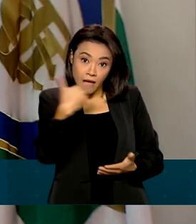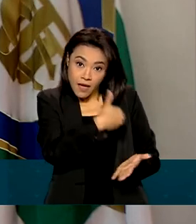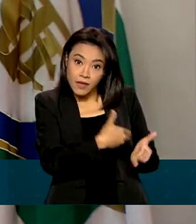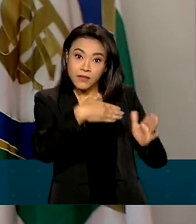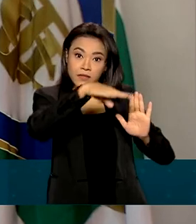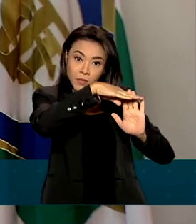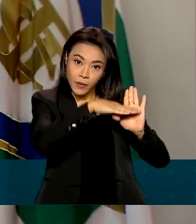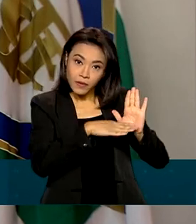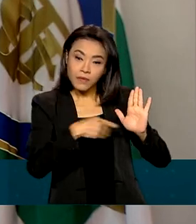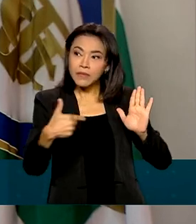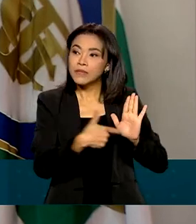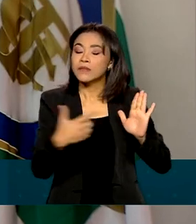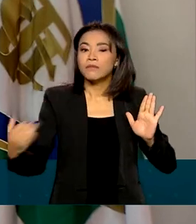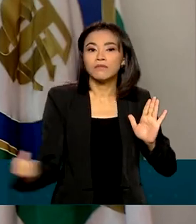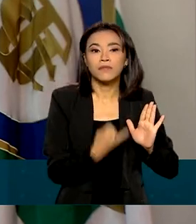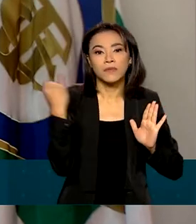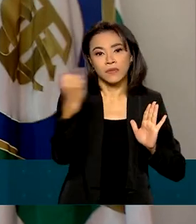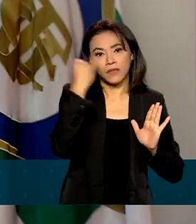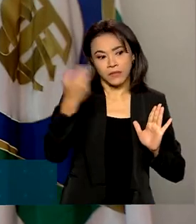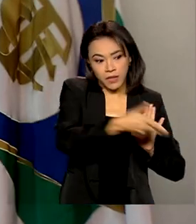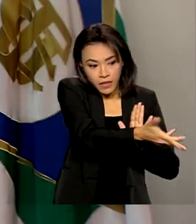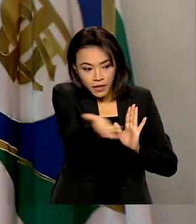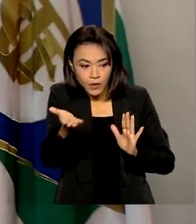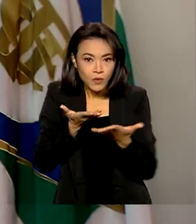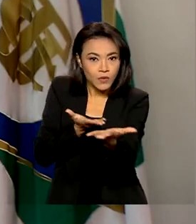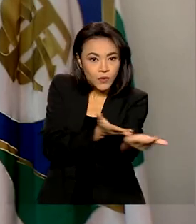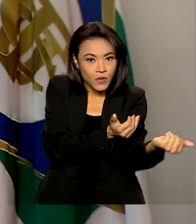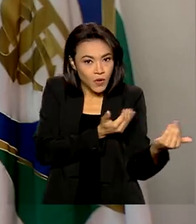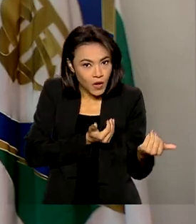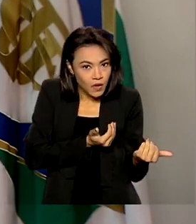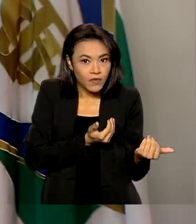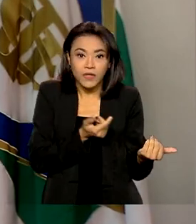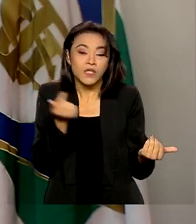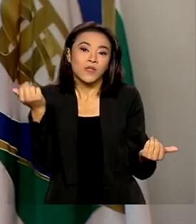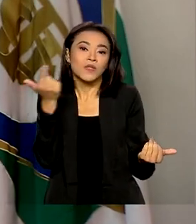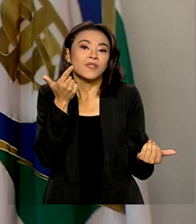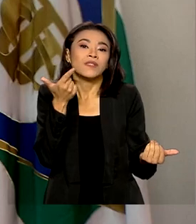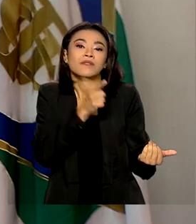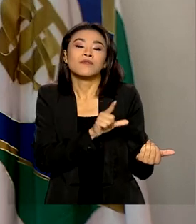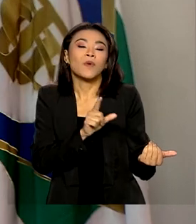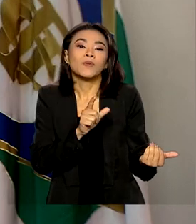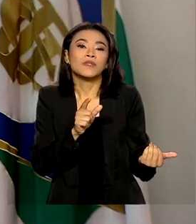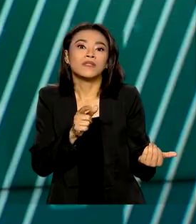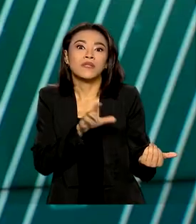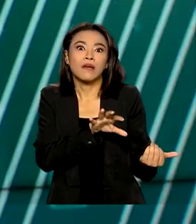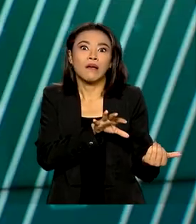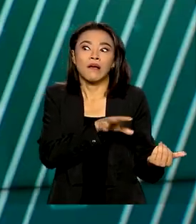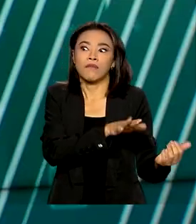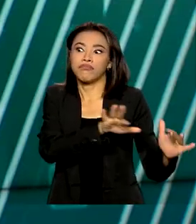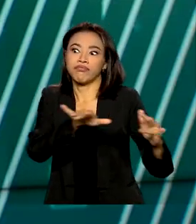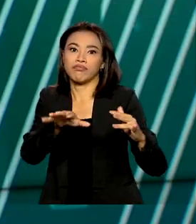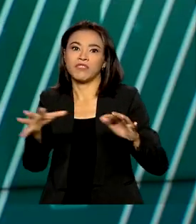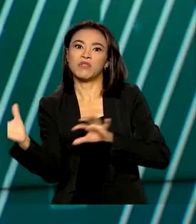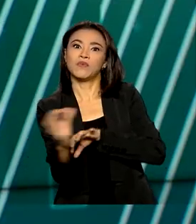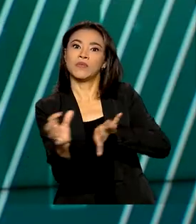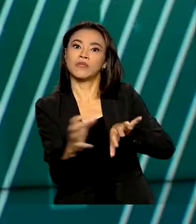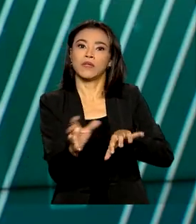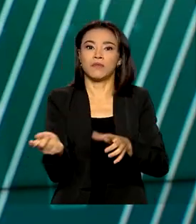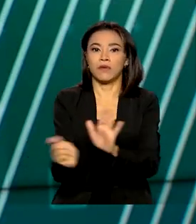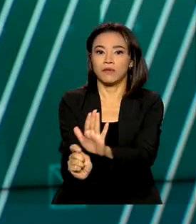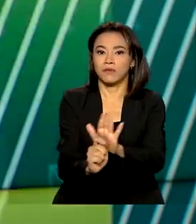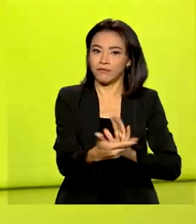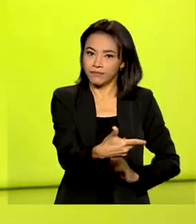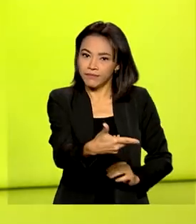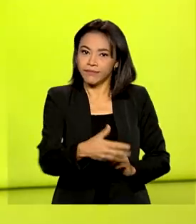nossos jovens não sejam alcançados pelo crime. E as principais